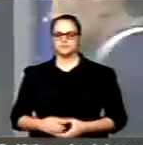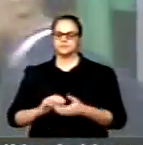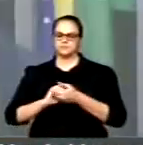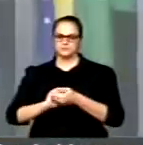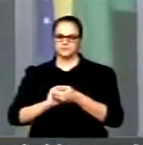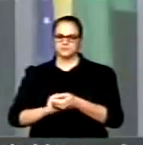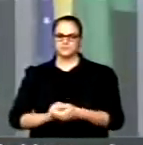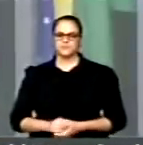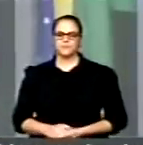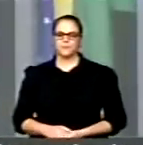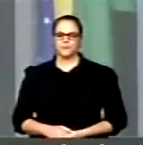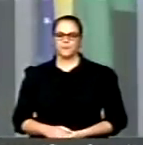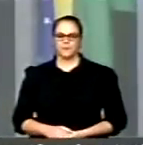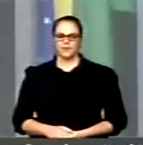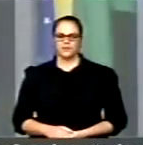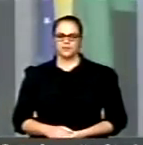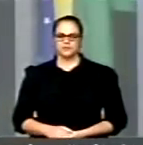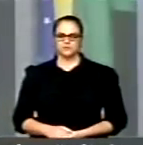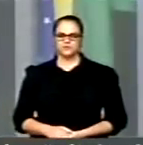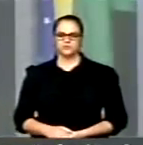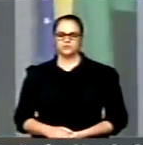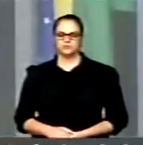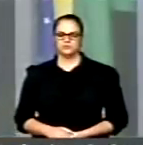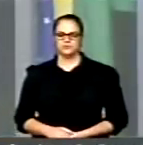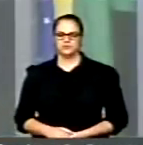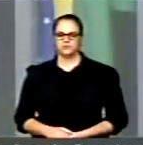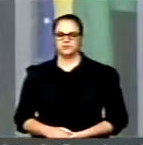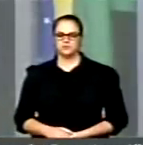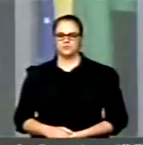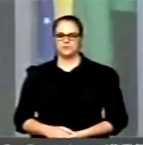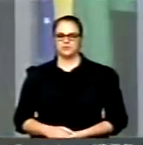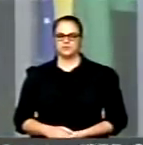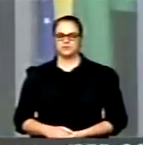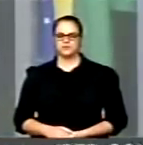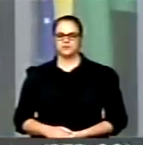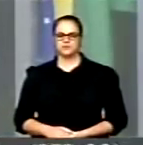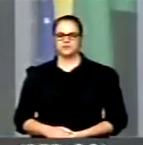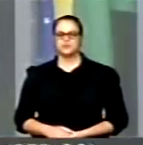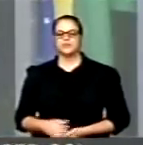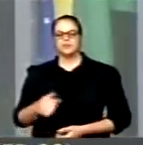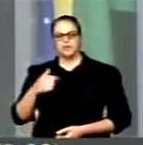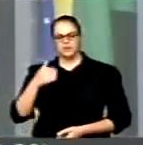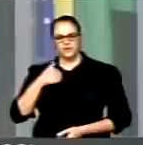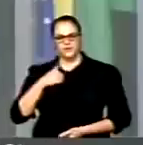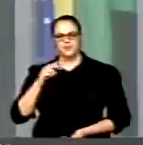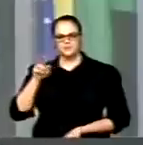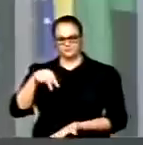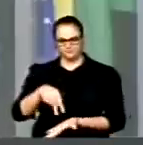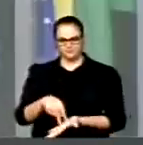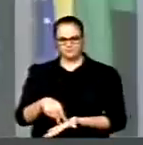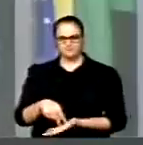eu venho aqui a essa tribuna para lembrar, talvez exaustivamente,